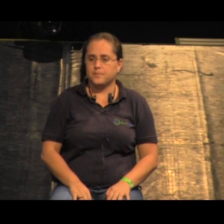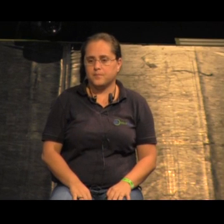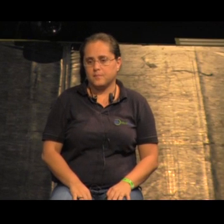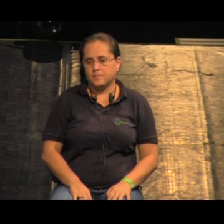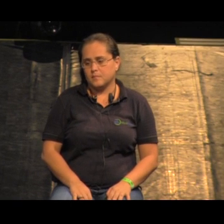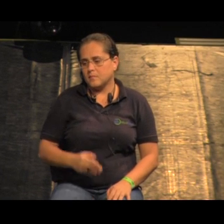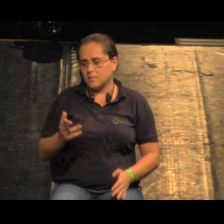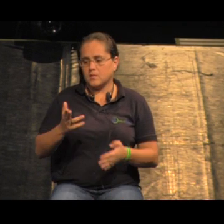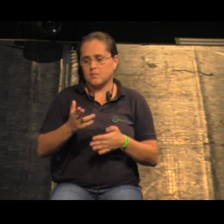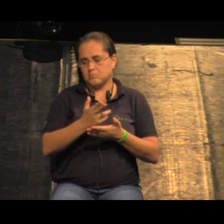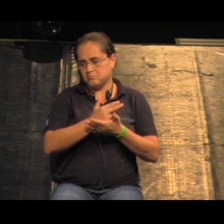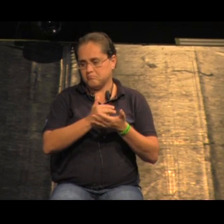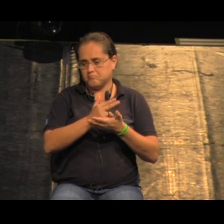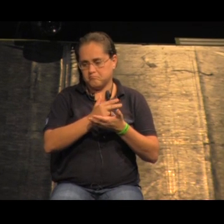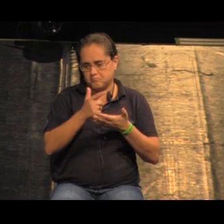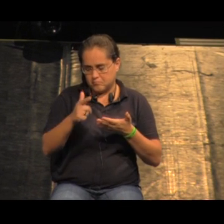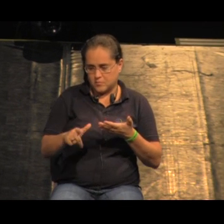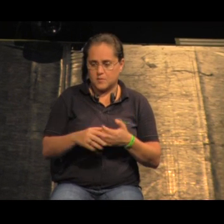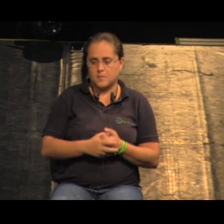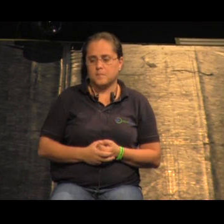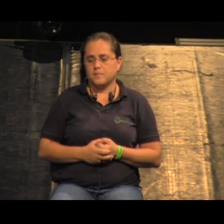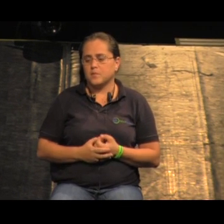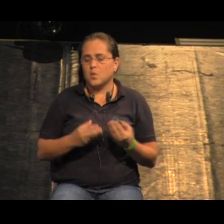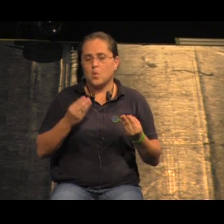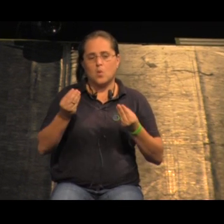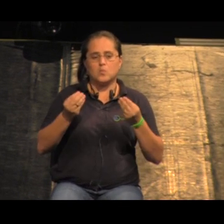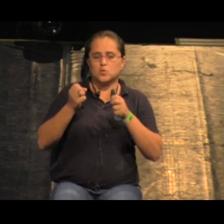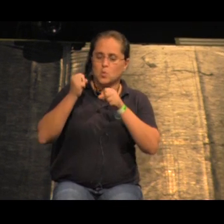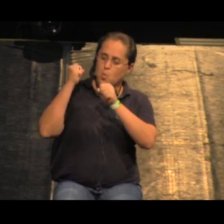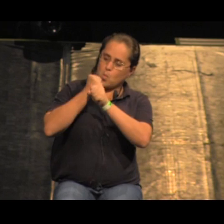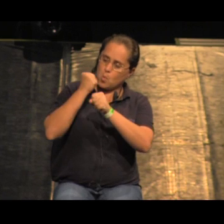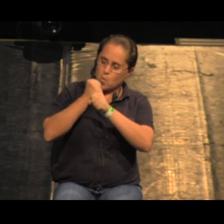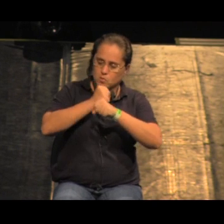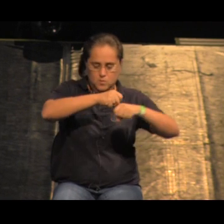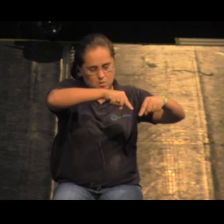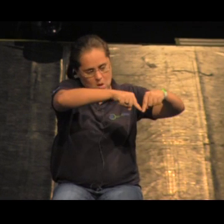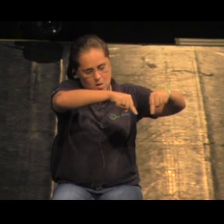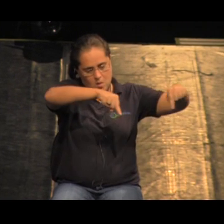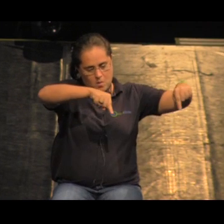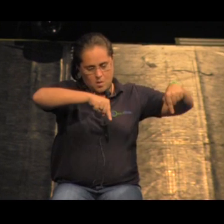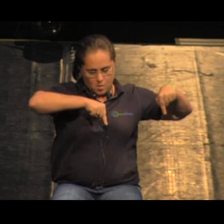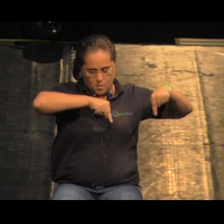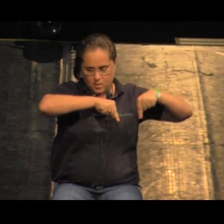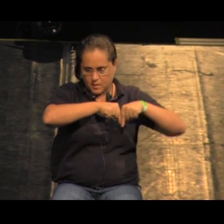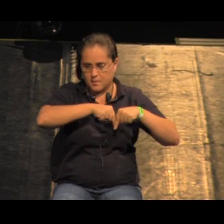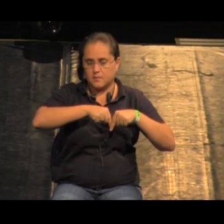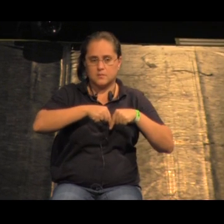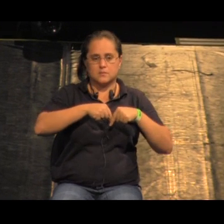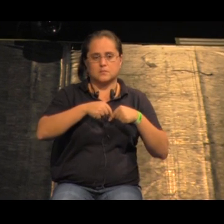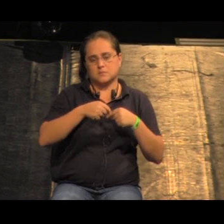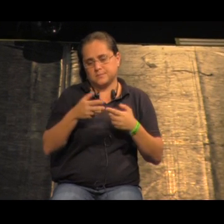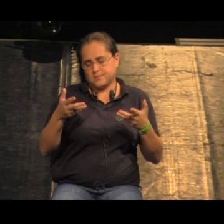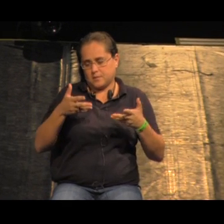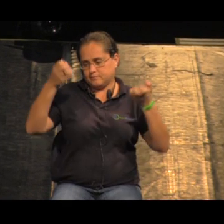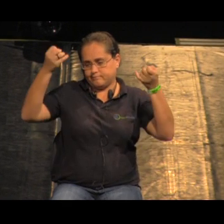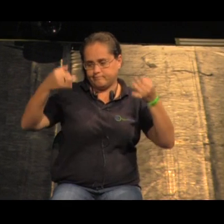Aqui é como ficariam cheios e vazios, aqui é como se constrói esse quadrado infraestrutural, acho que não